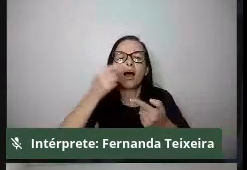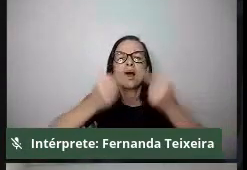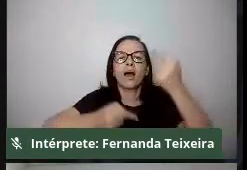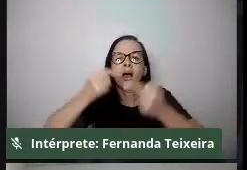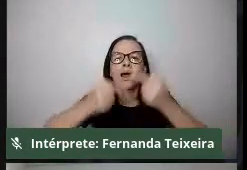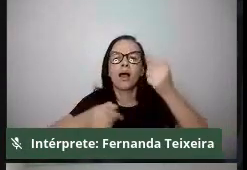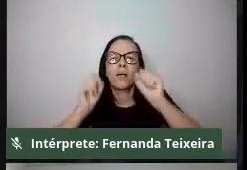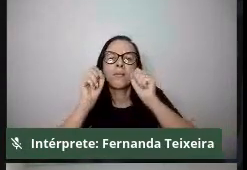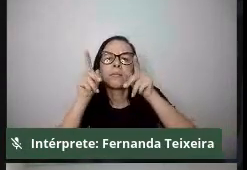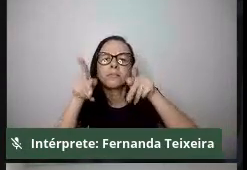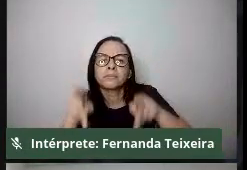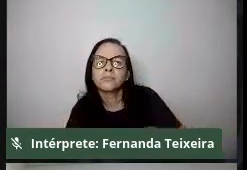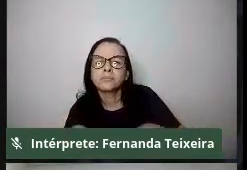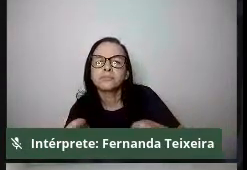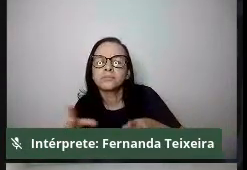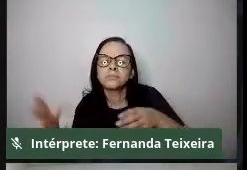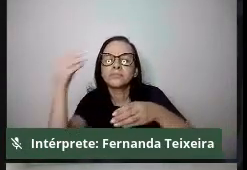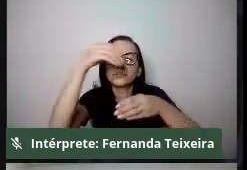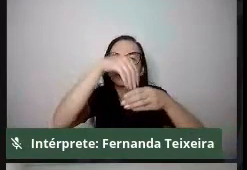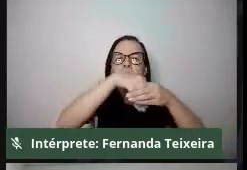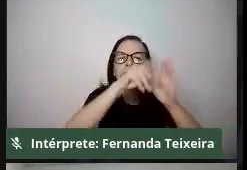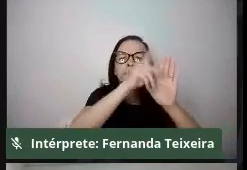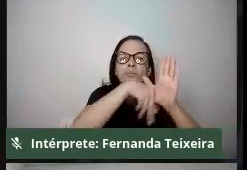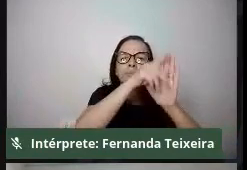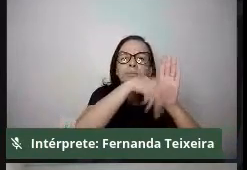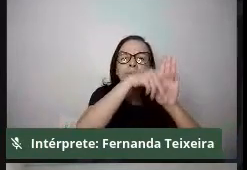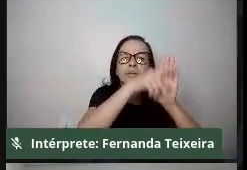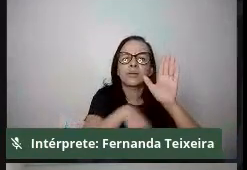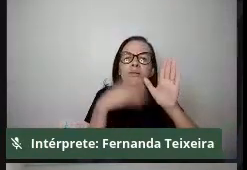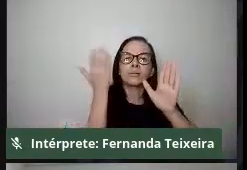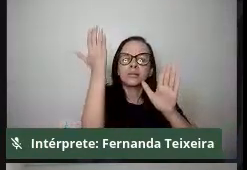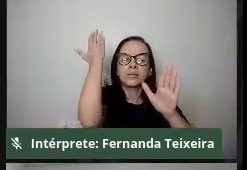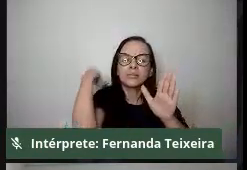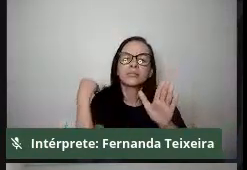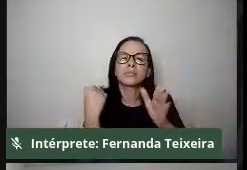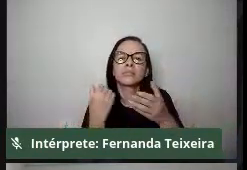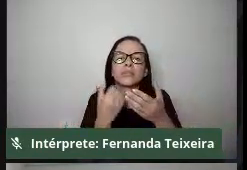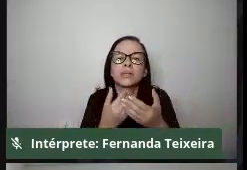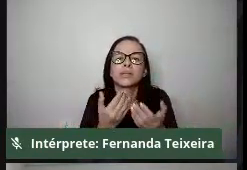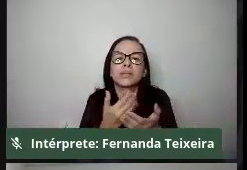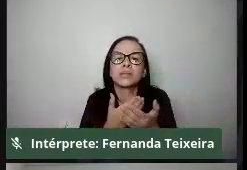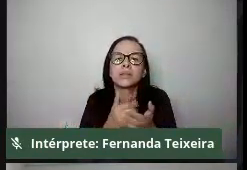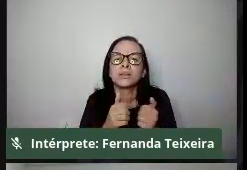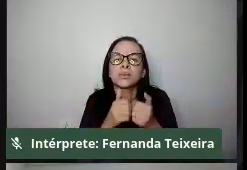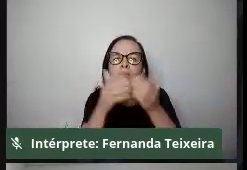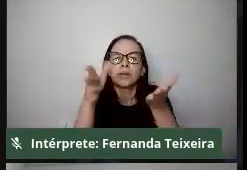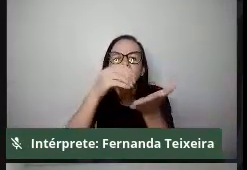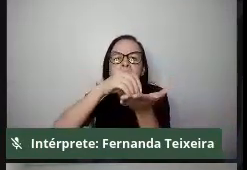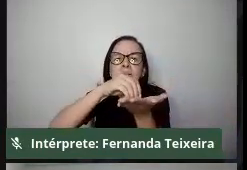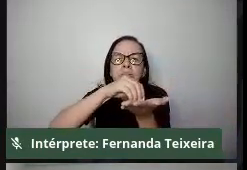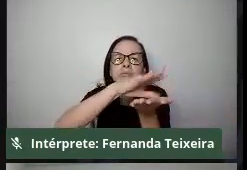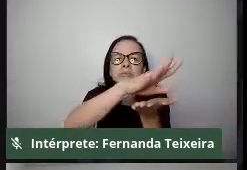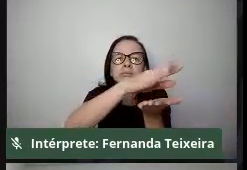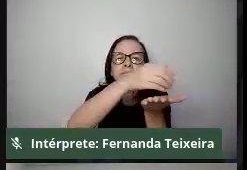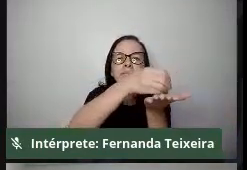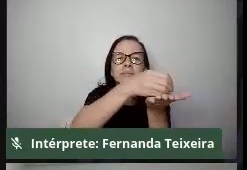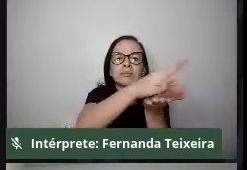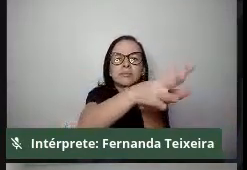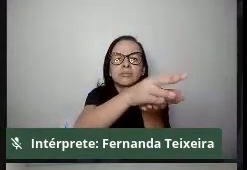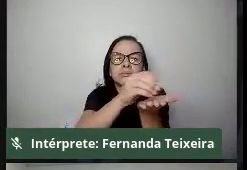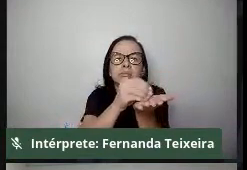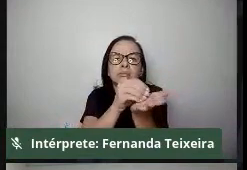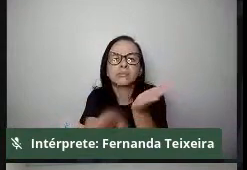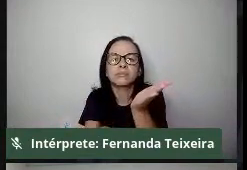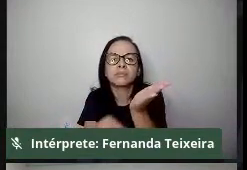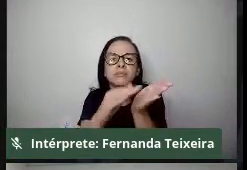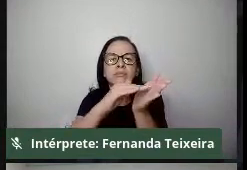momento no projeto anterior, elas começam a ser eliminadas, não só as direitos sociais, mas você vai ter a todo momento um processo aí de